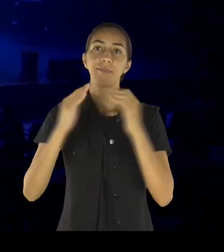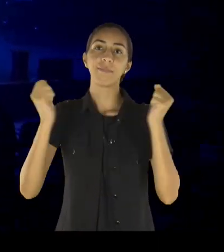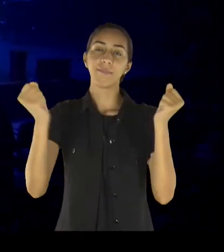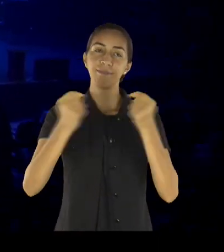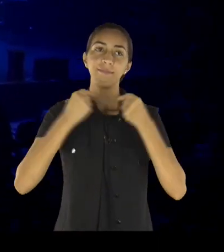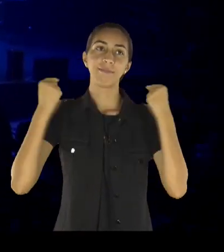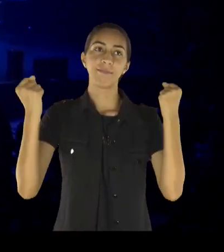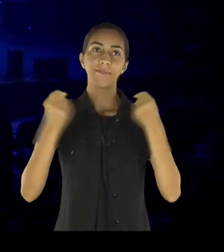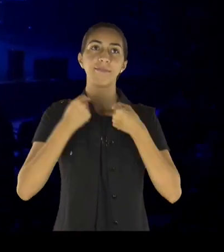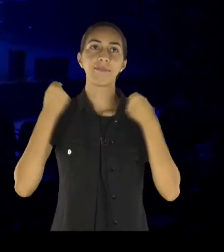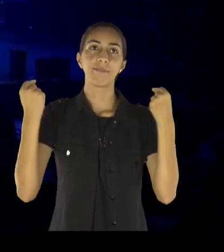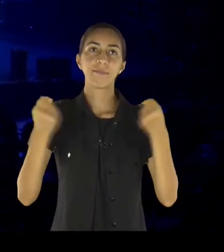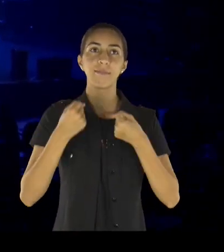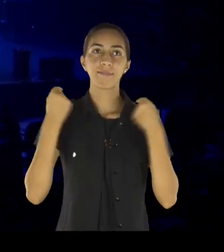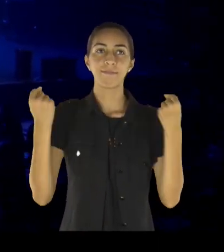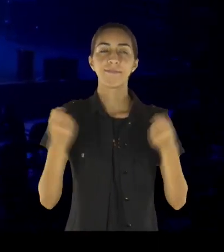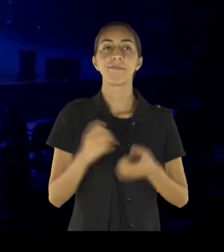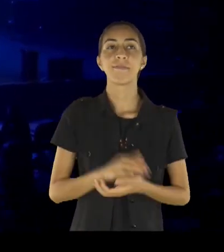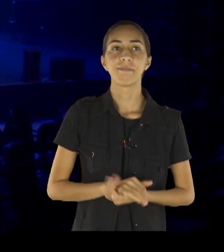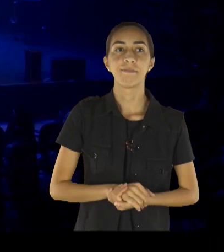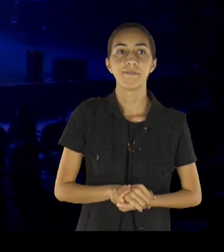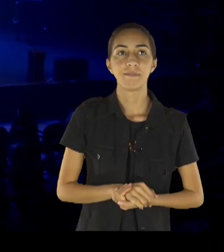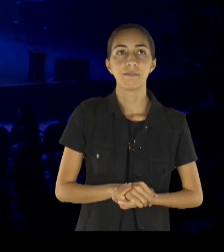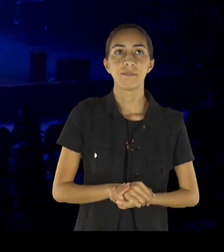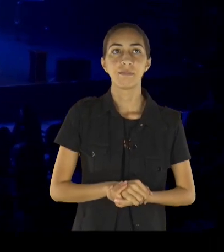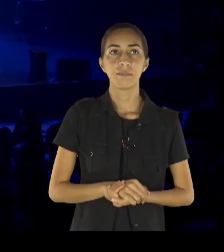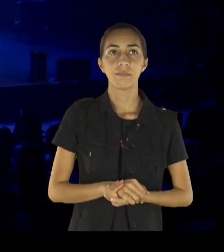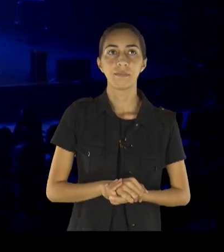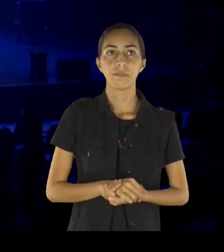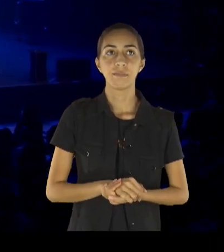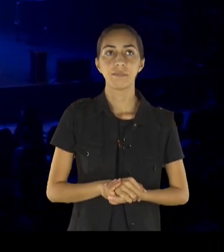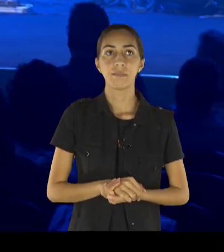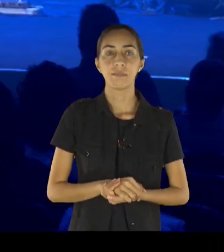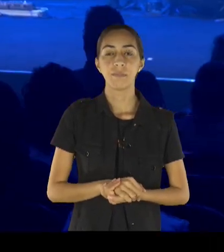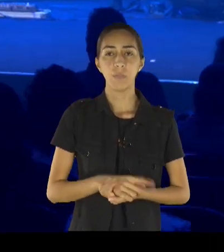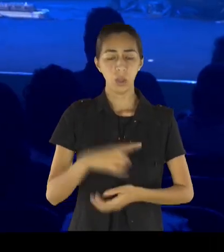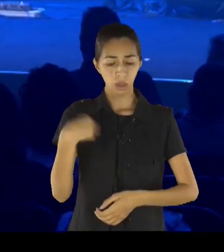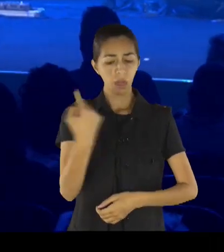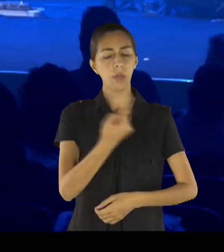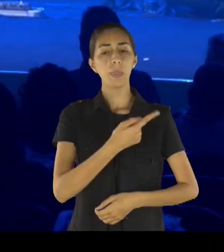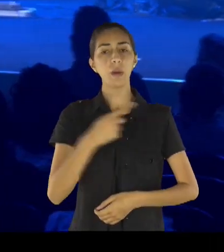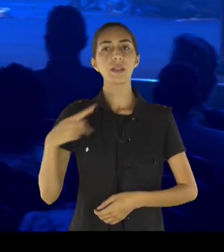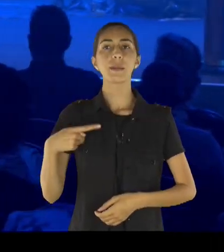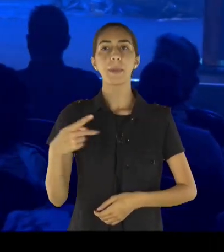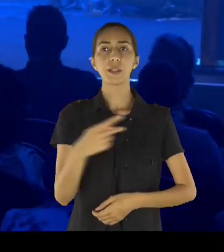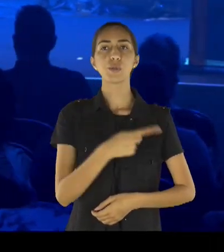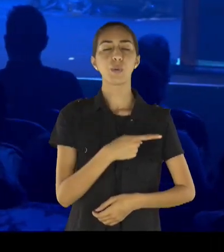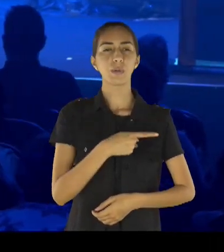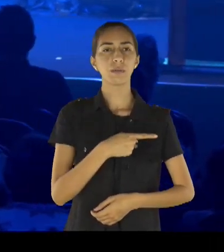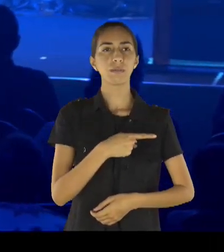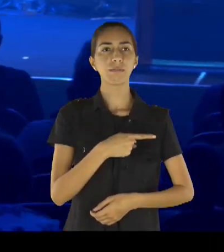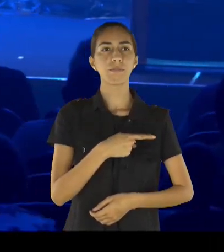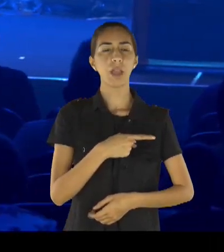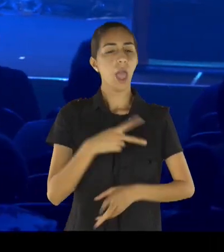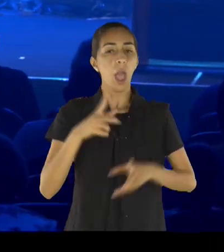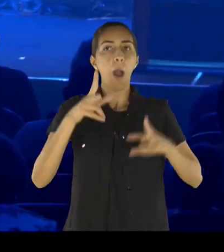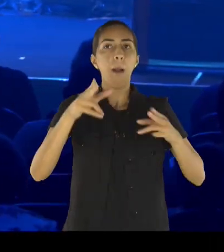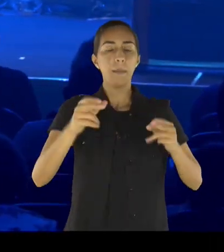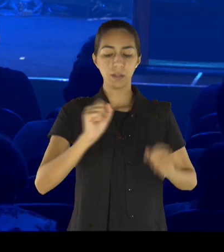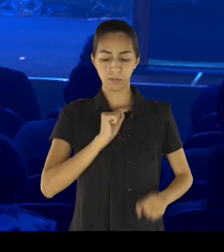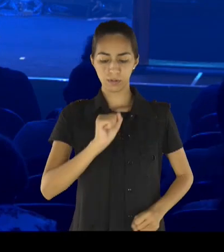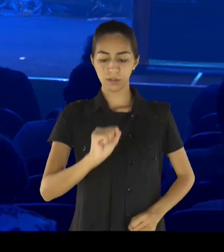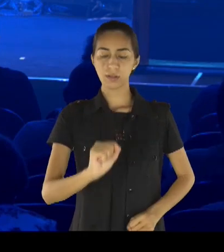Essa é a receita, nós como pastores, nós como sacerdotes, nós vamos nos colocar diante da congregação,